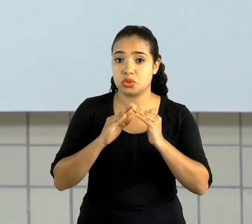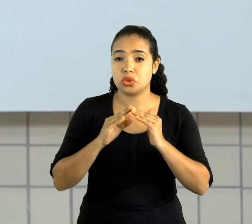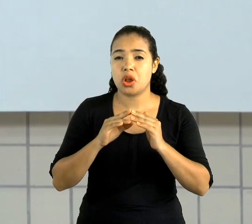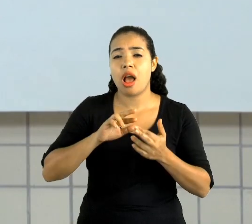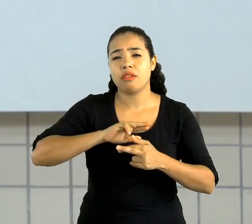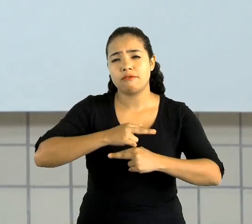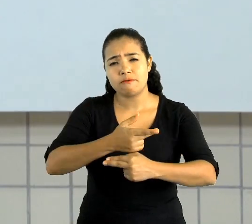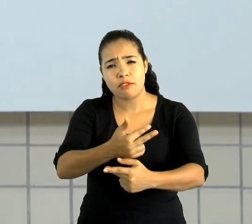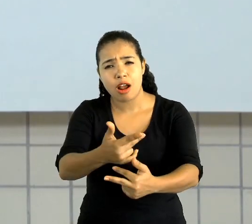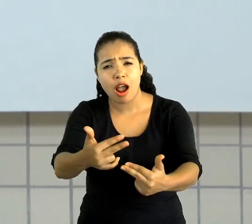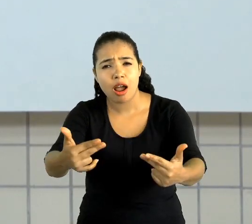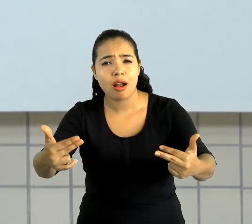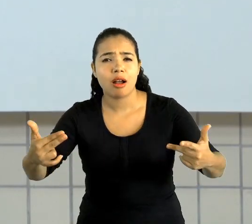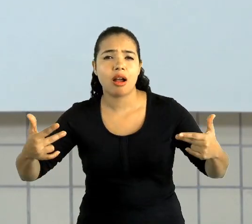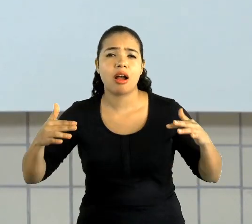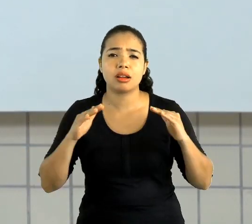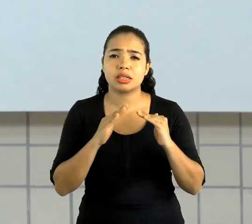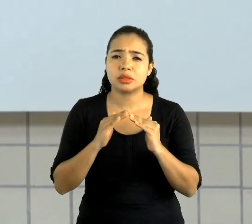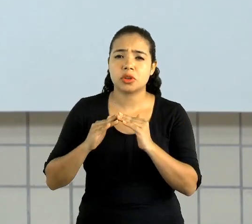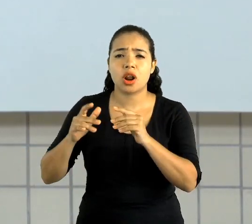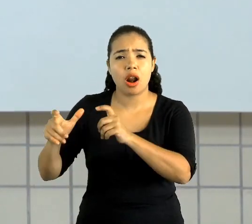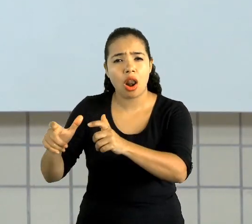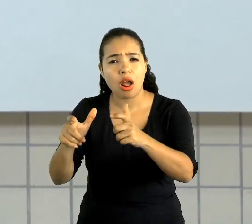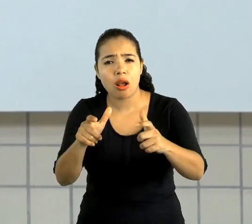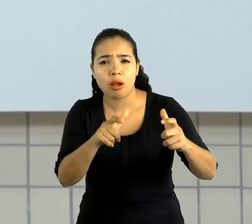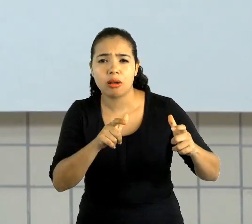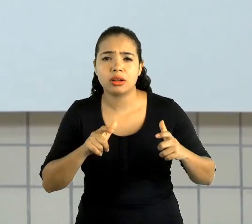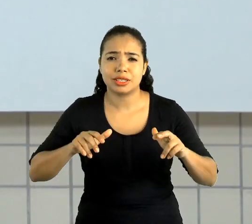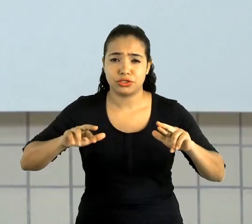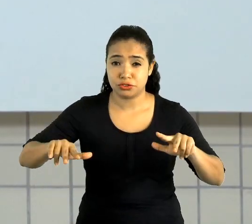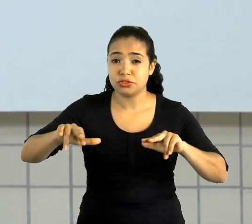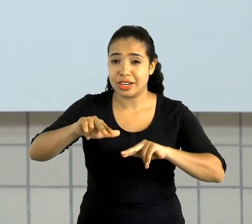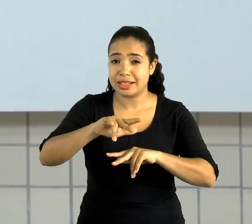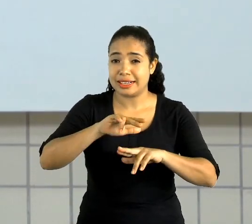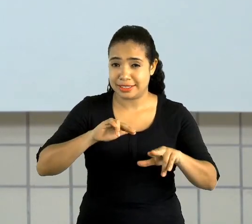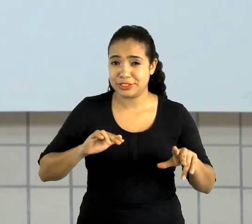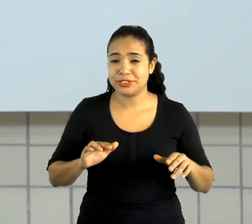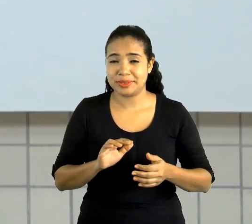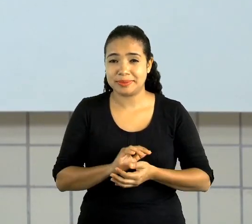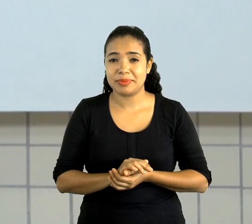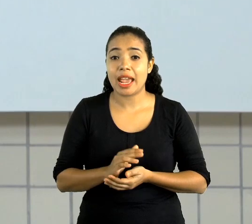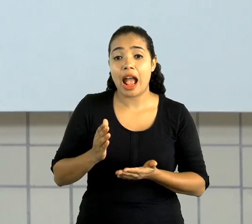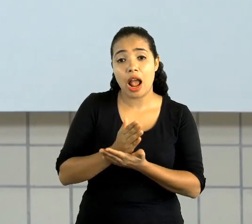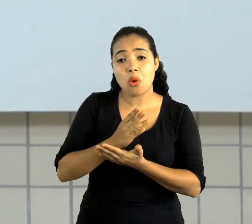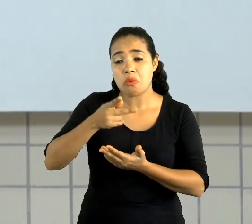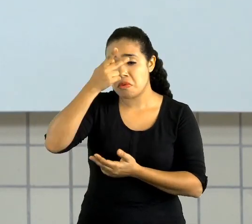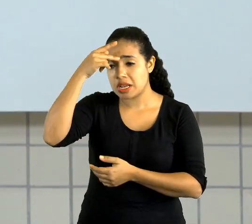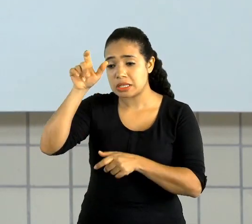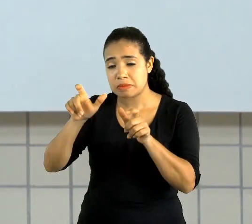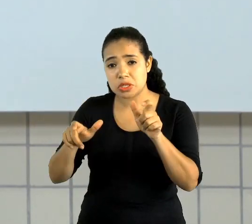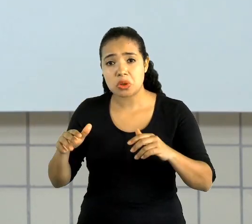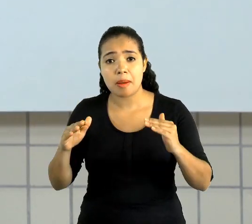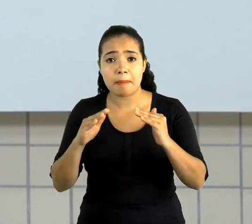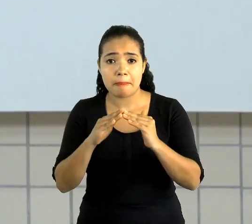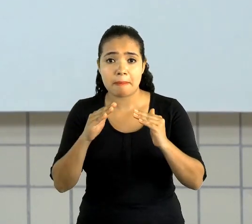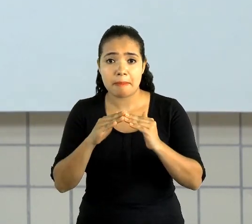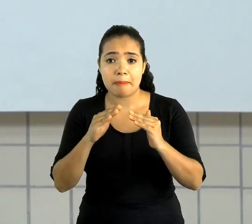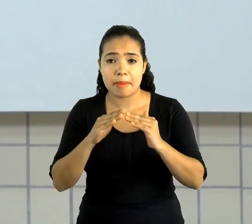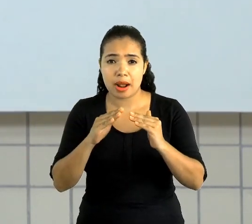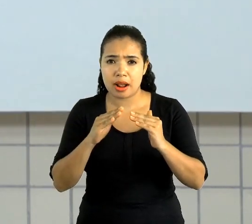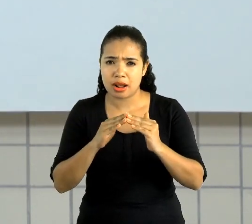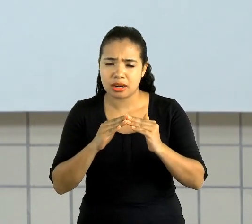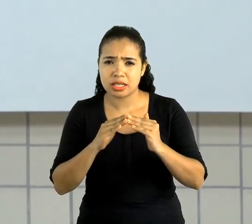tipos de moradias e em locais bem diferenciados. Tem pessoas que moram em casas térreas,